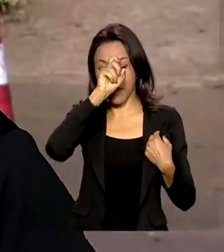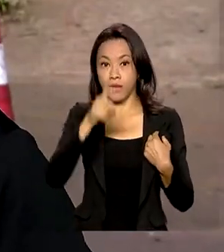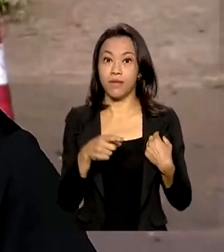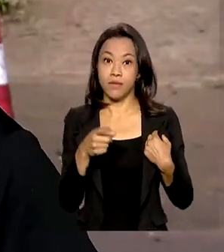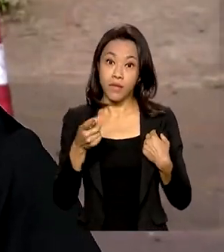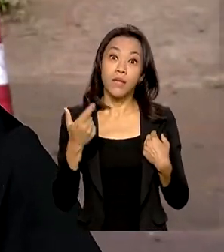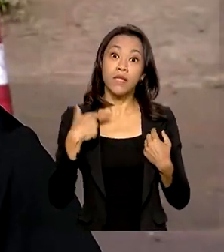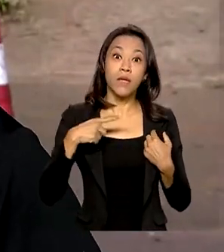as pessoas com doenças mais graves.